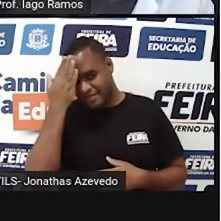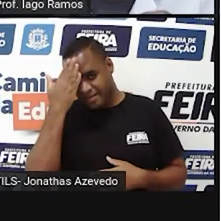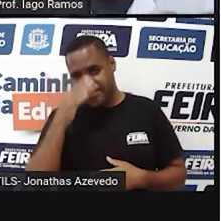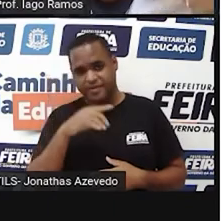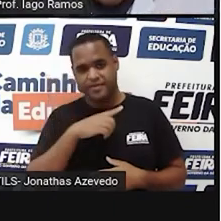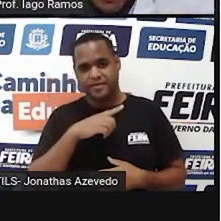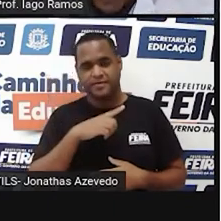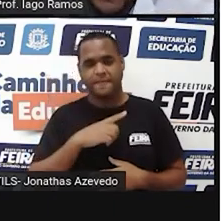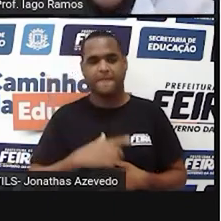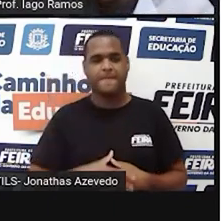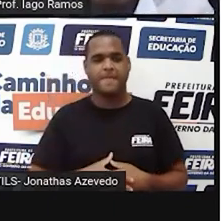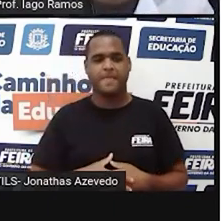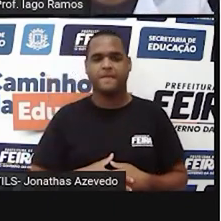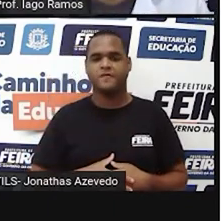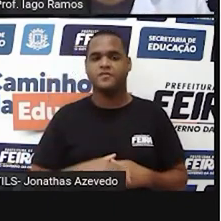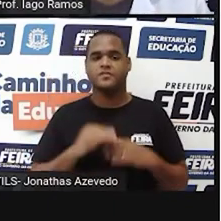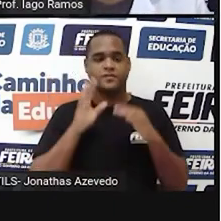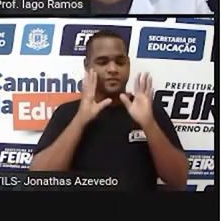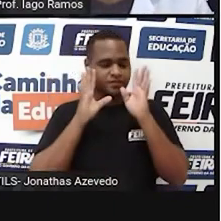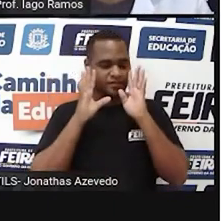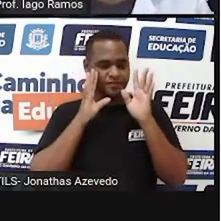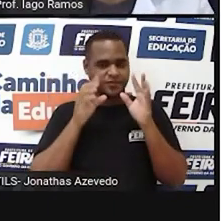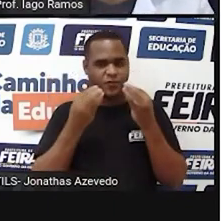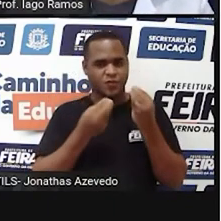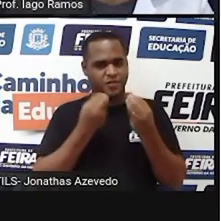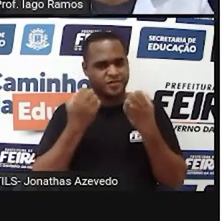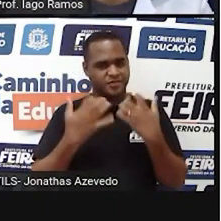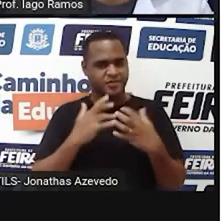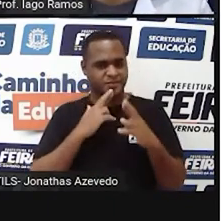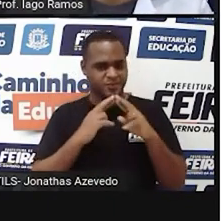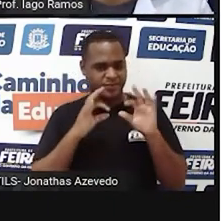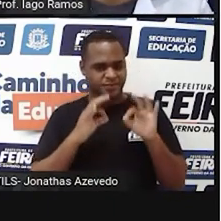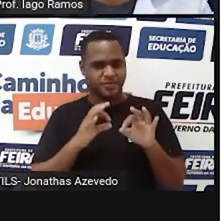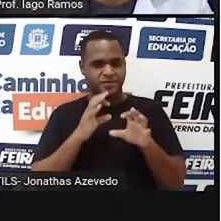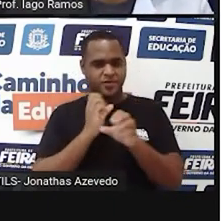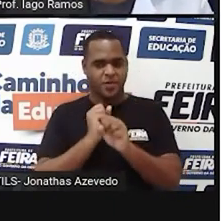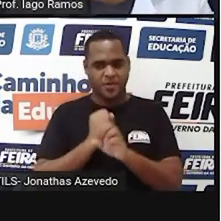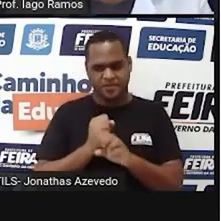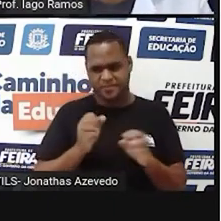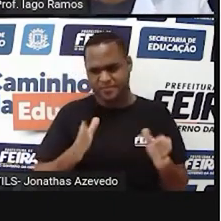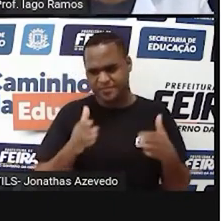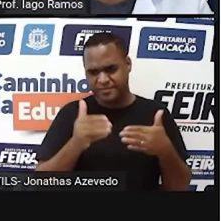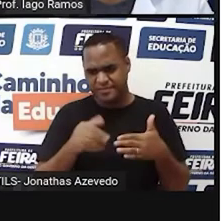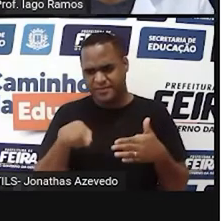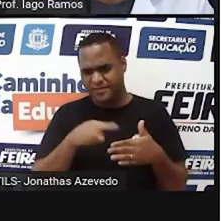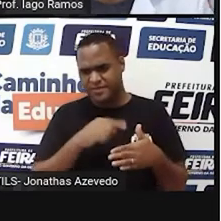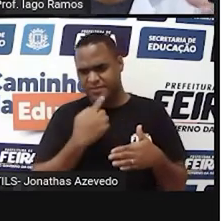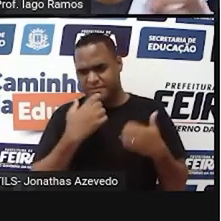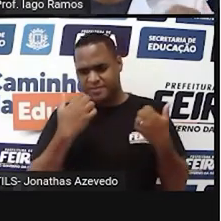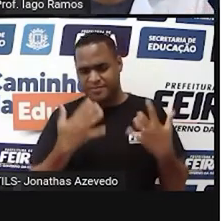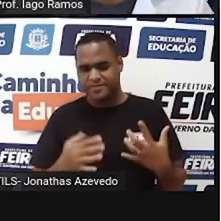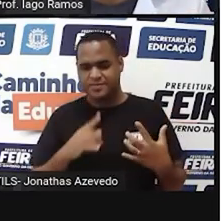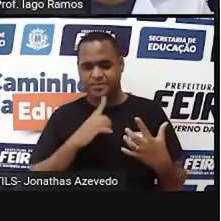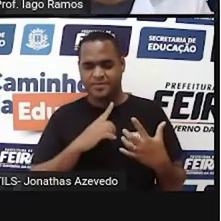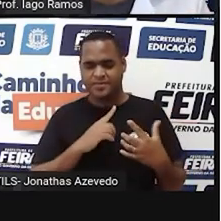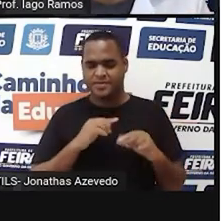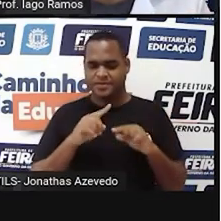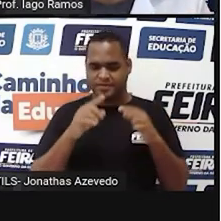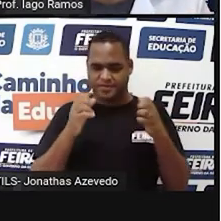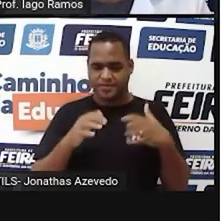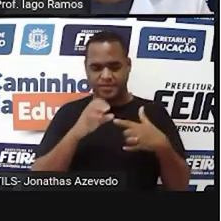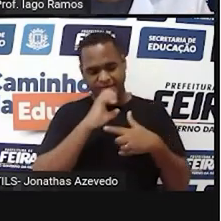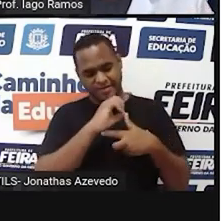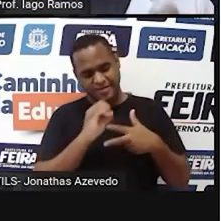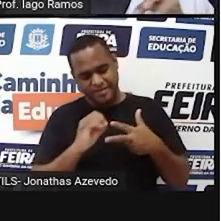né? Já que a gente pegou aí a ideia de como calcular o volume de cubo de paralelepípedo, a gente vai voltar lá para a situação do